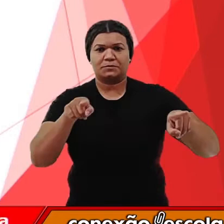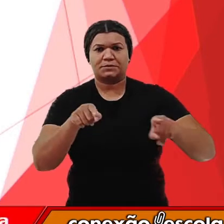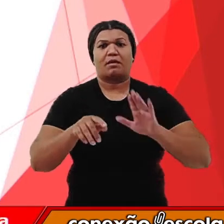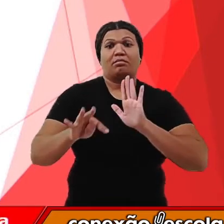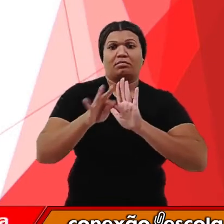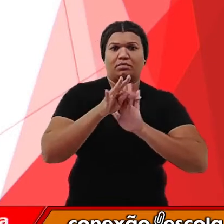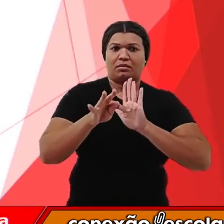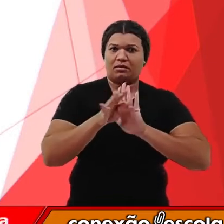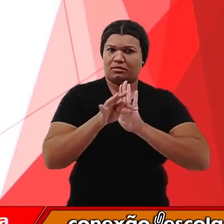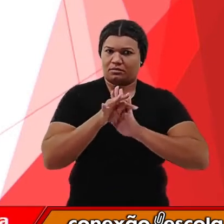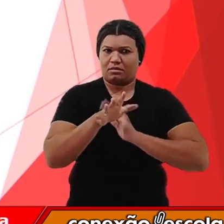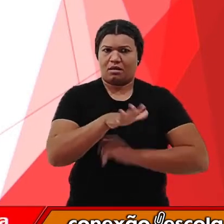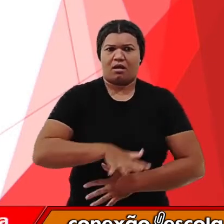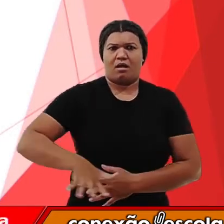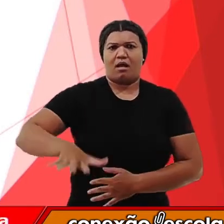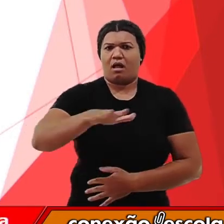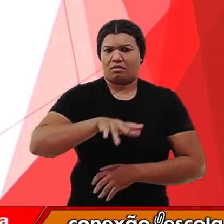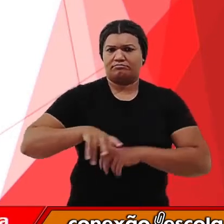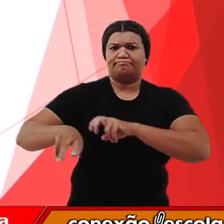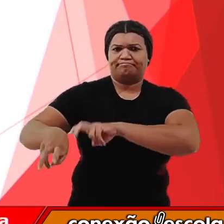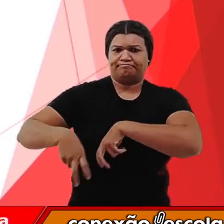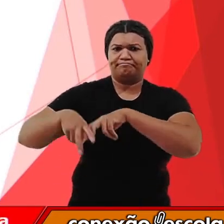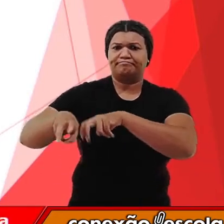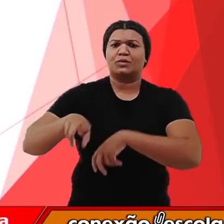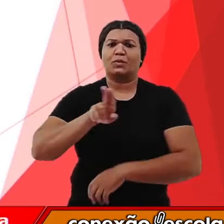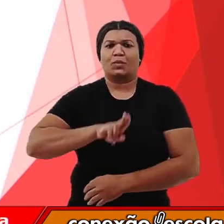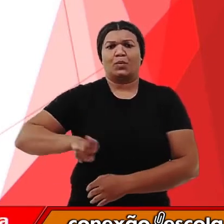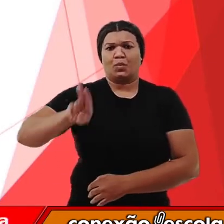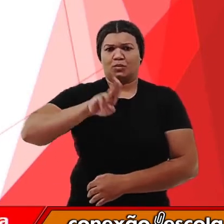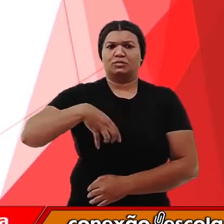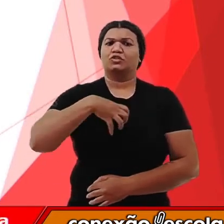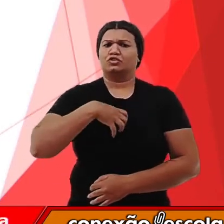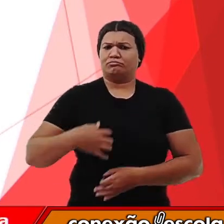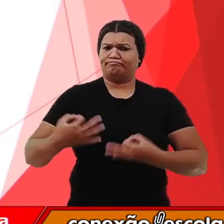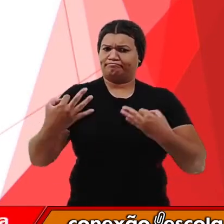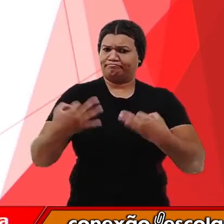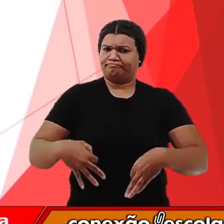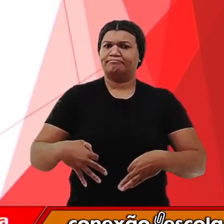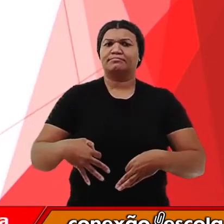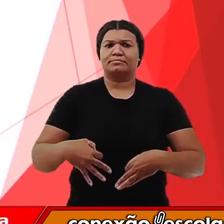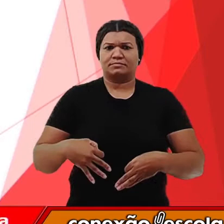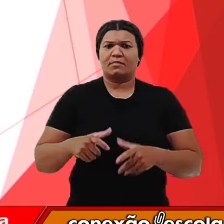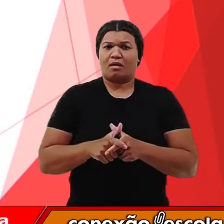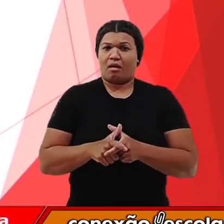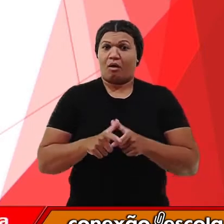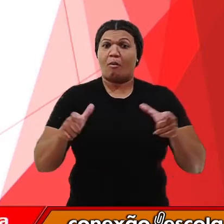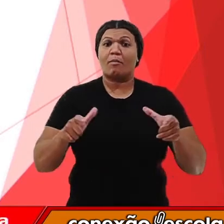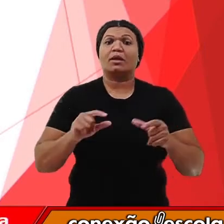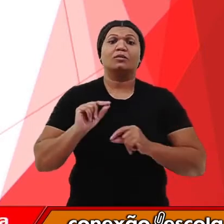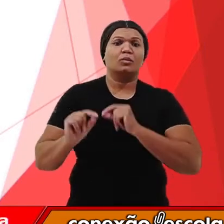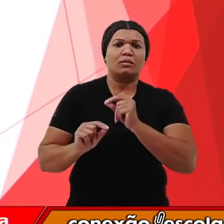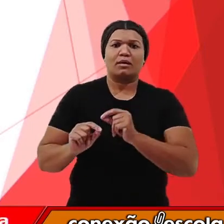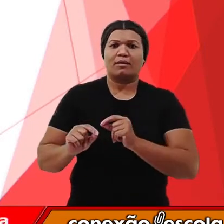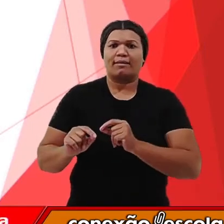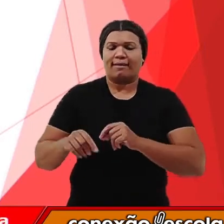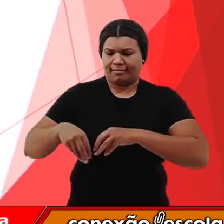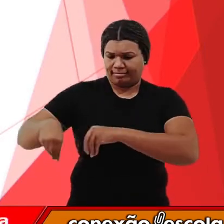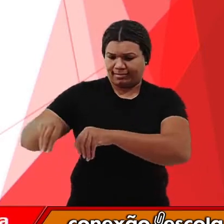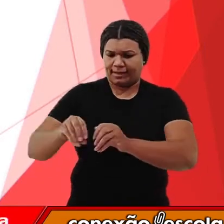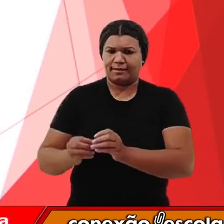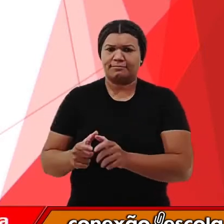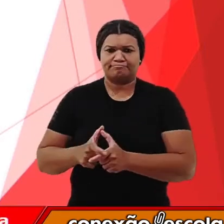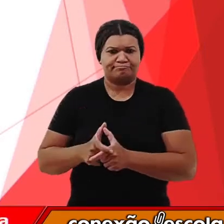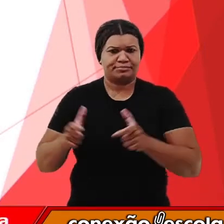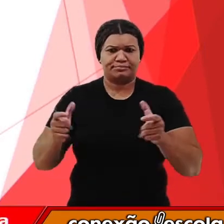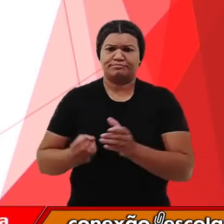técnicas agrícolas, quando são utilizadas da forma correta, aumentam a produtividade no campo e reduzem